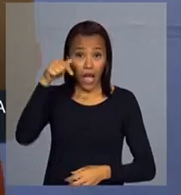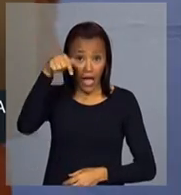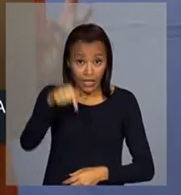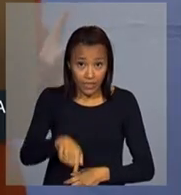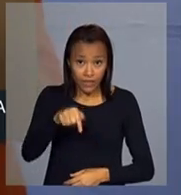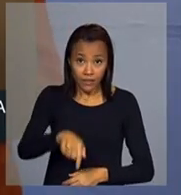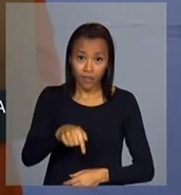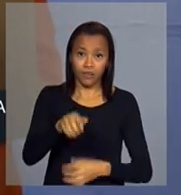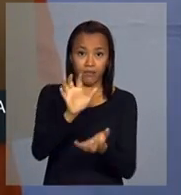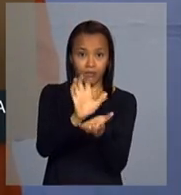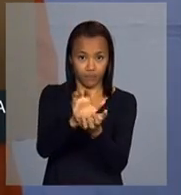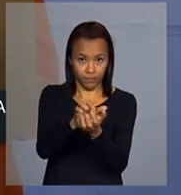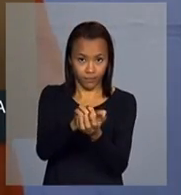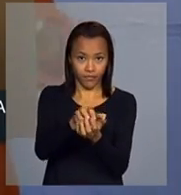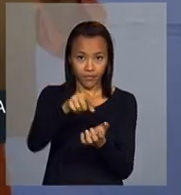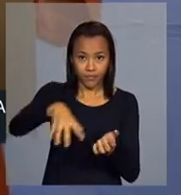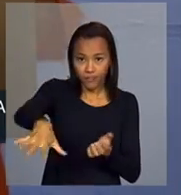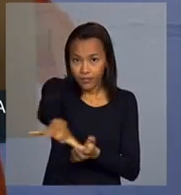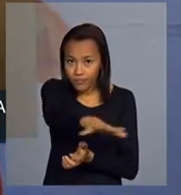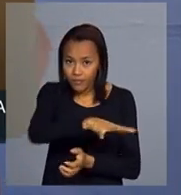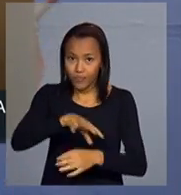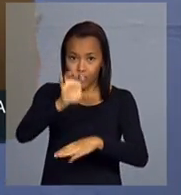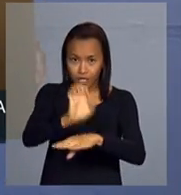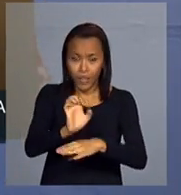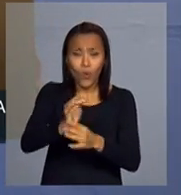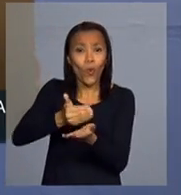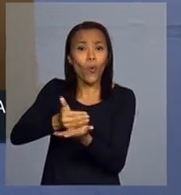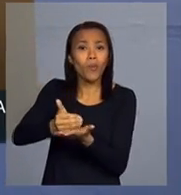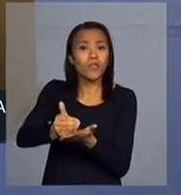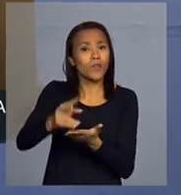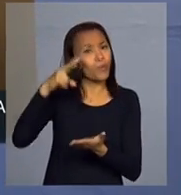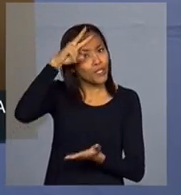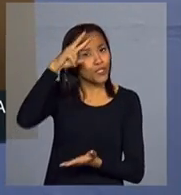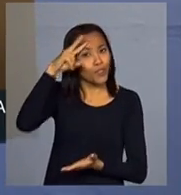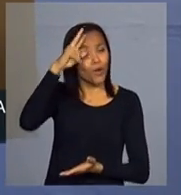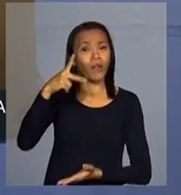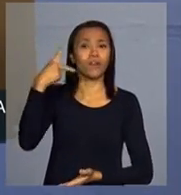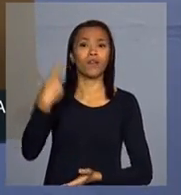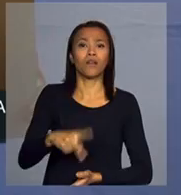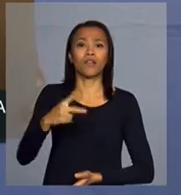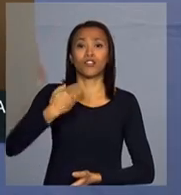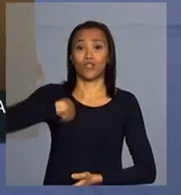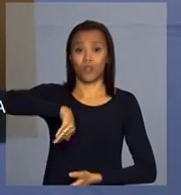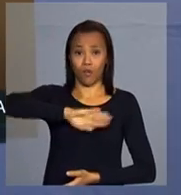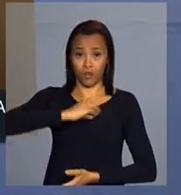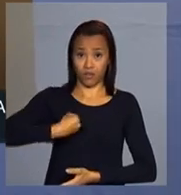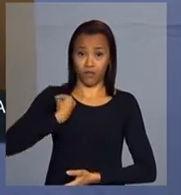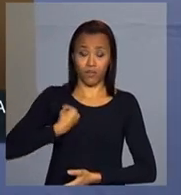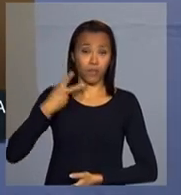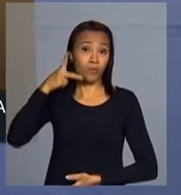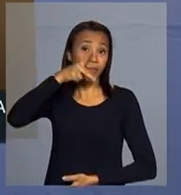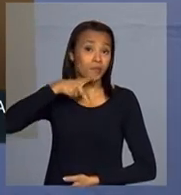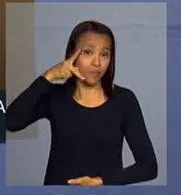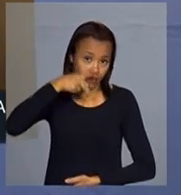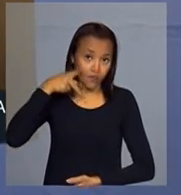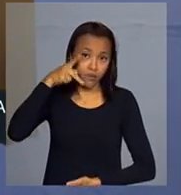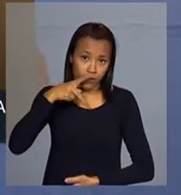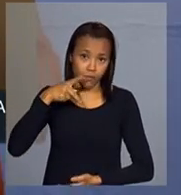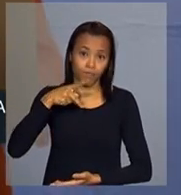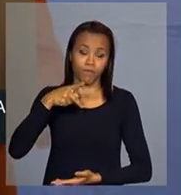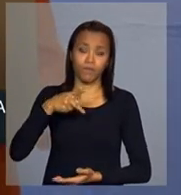estruturou uma parte da nossa vida política, da nossa vida